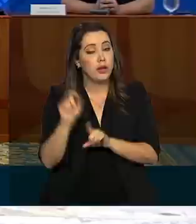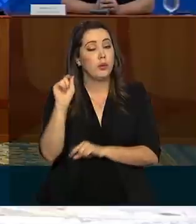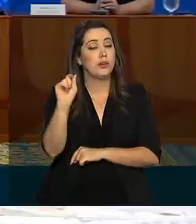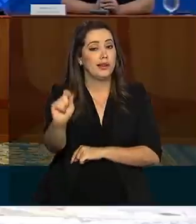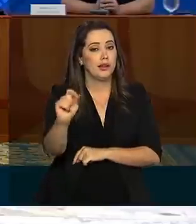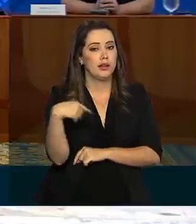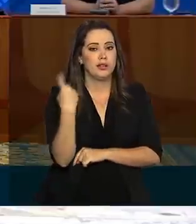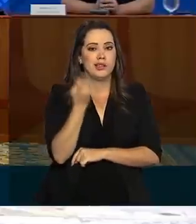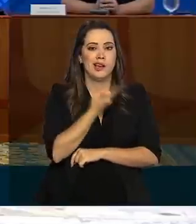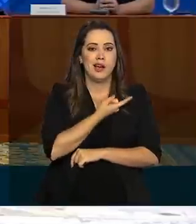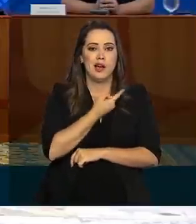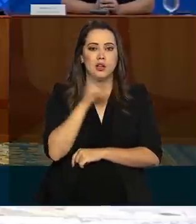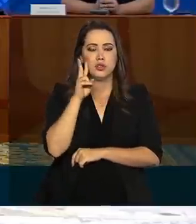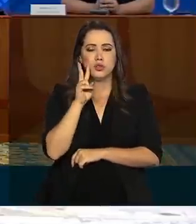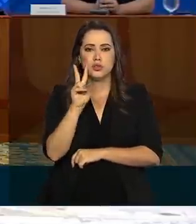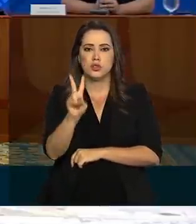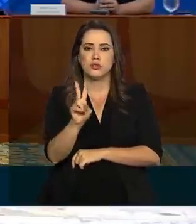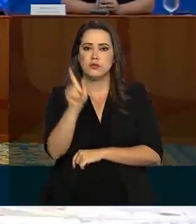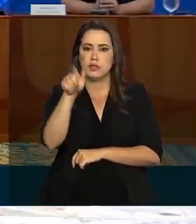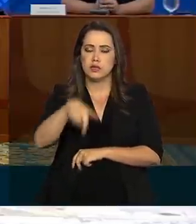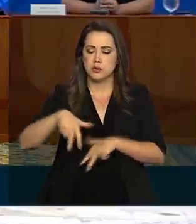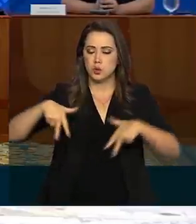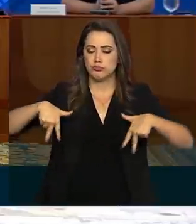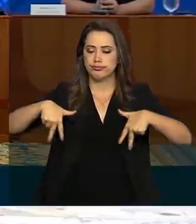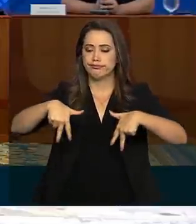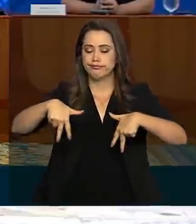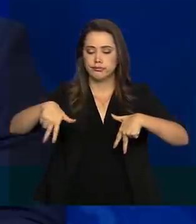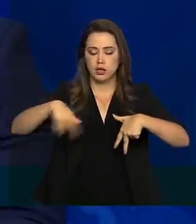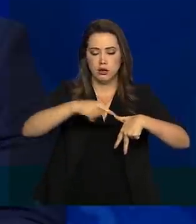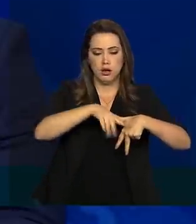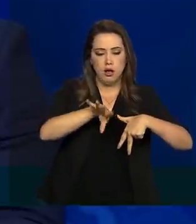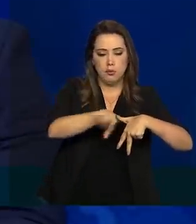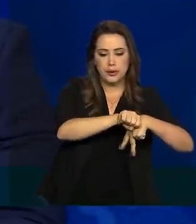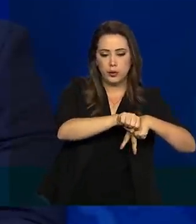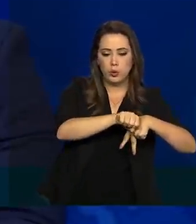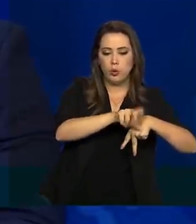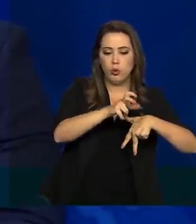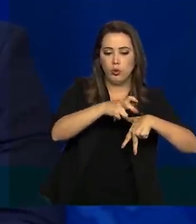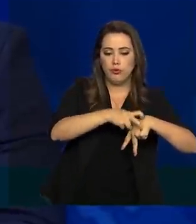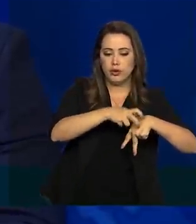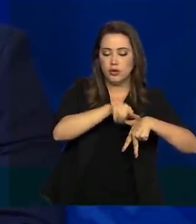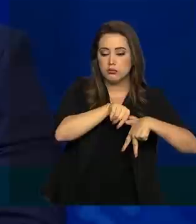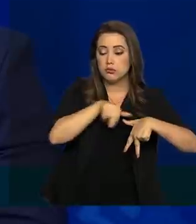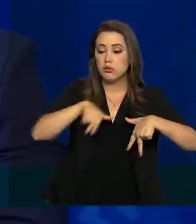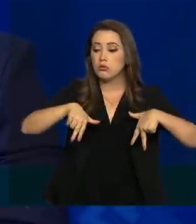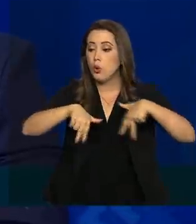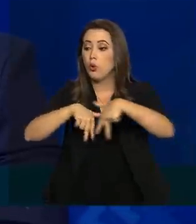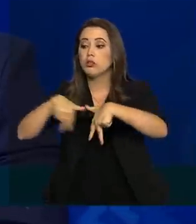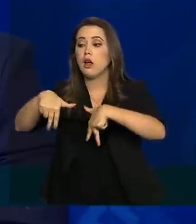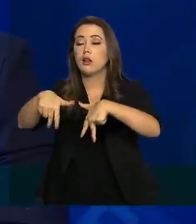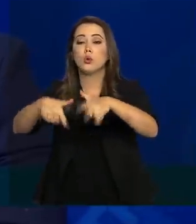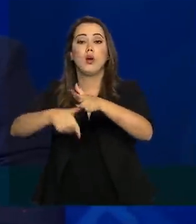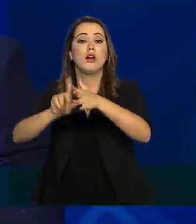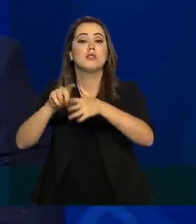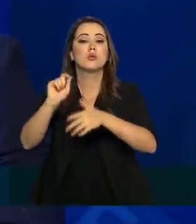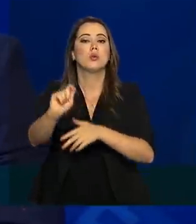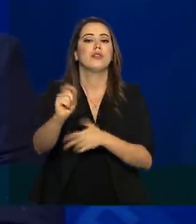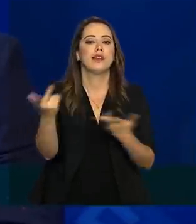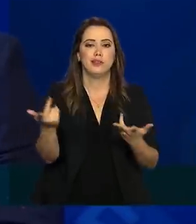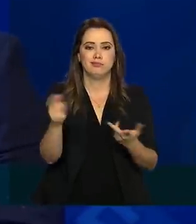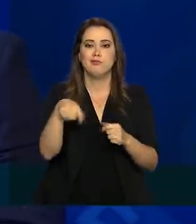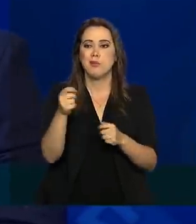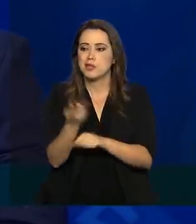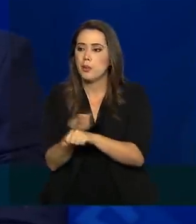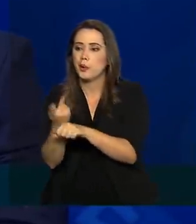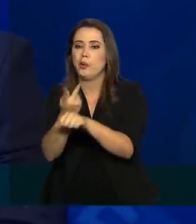a gente atrás dos contactantes, testar os contactantes no período de 48 a 72 horas e também ter uma política